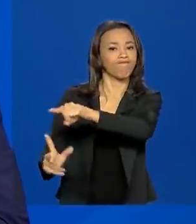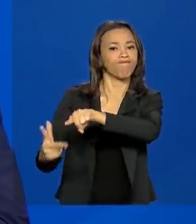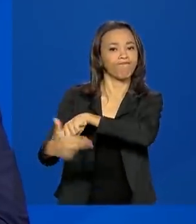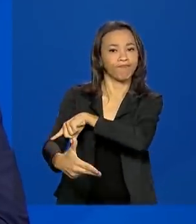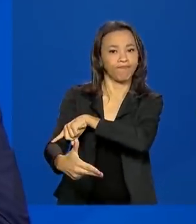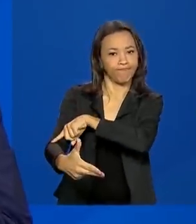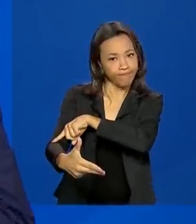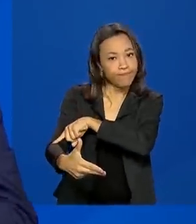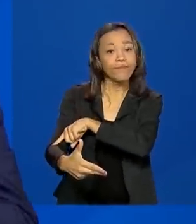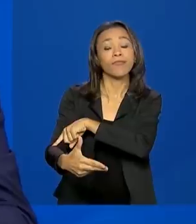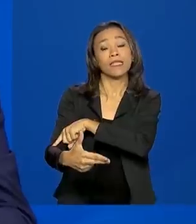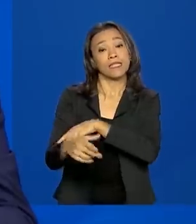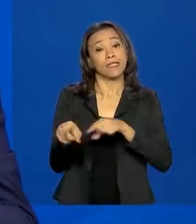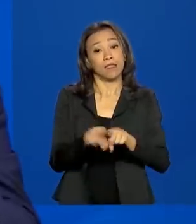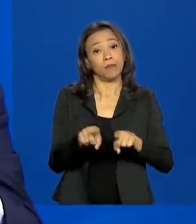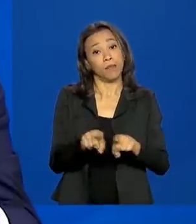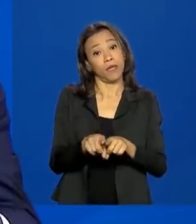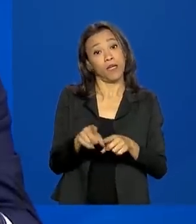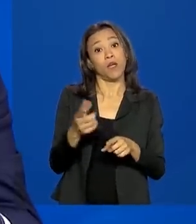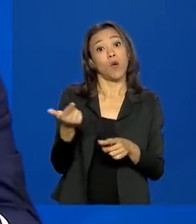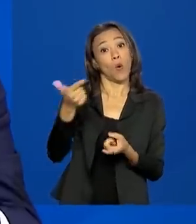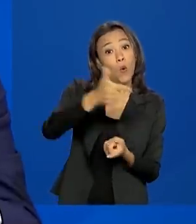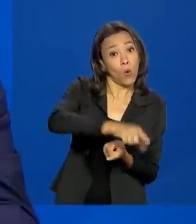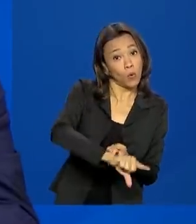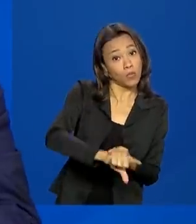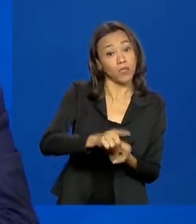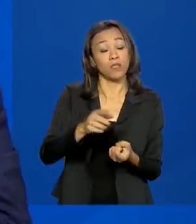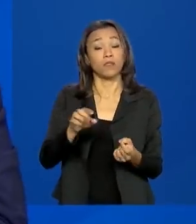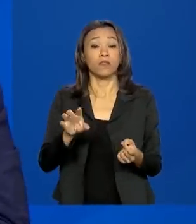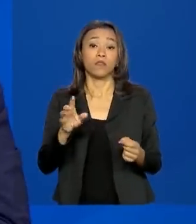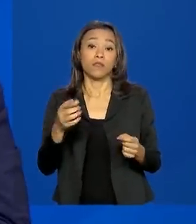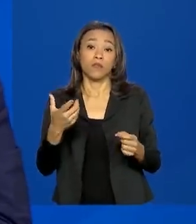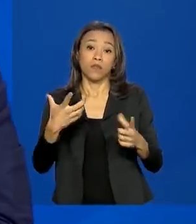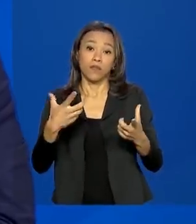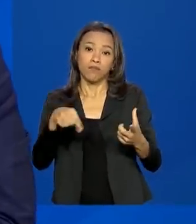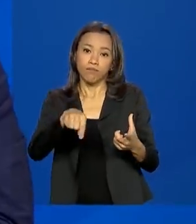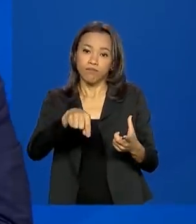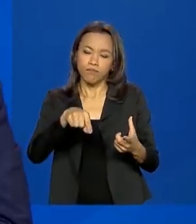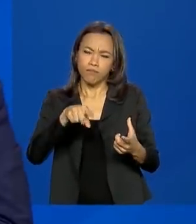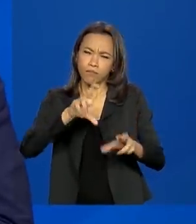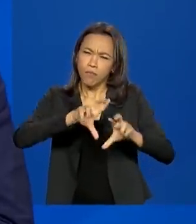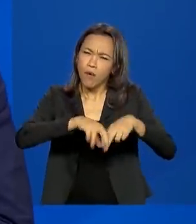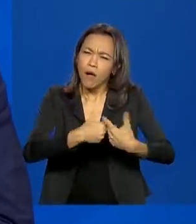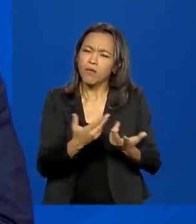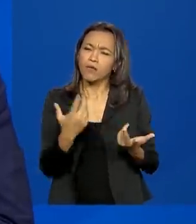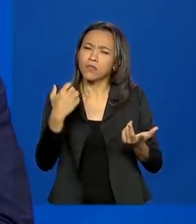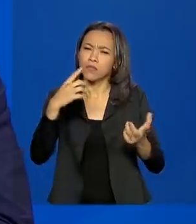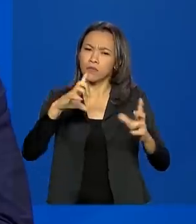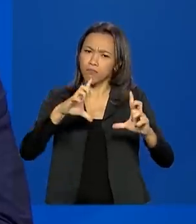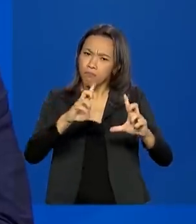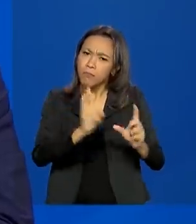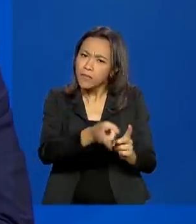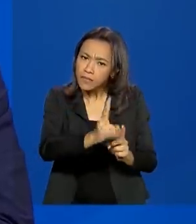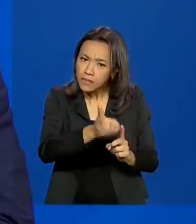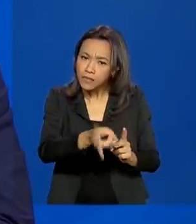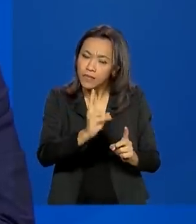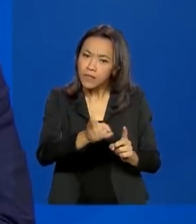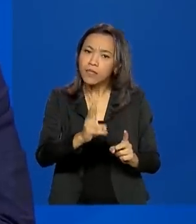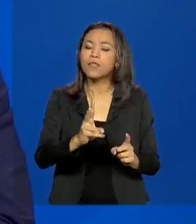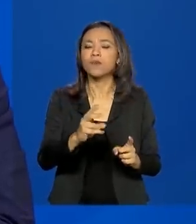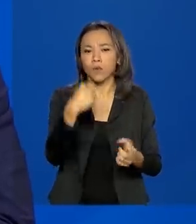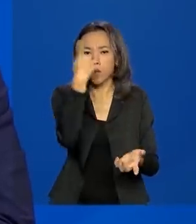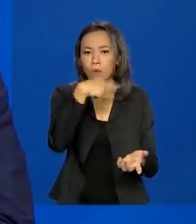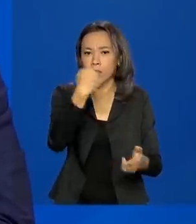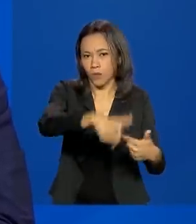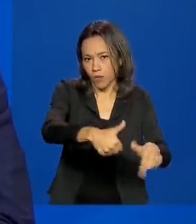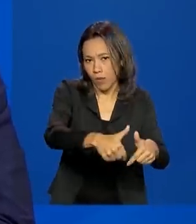redução tornada possível por esse programa da carga horária, serão preservados. Mas, além